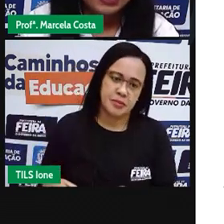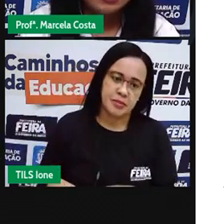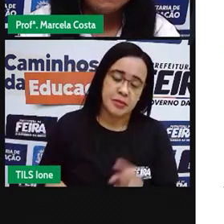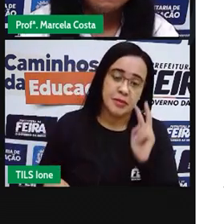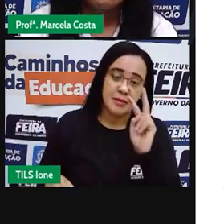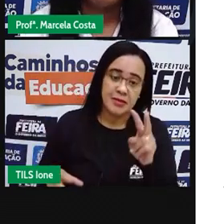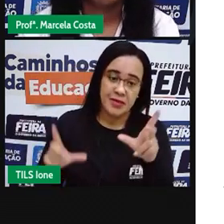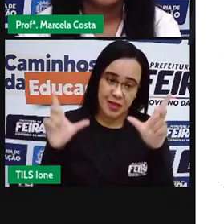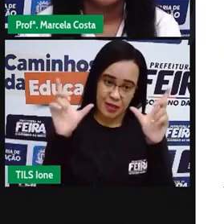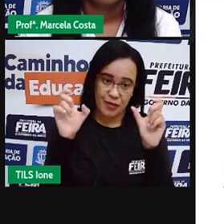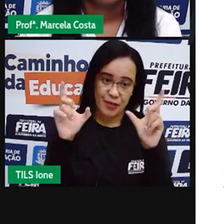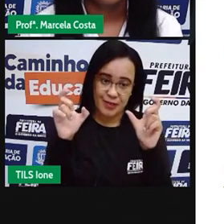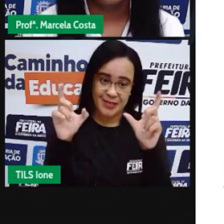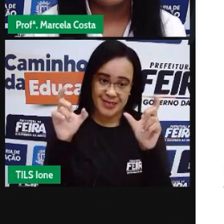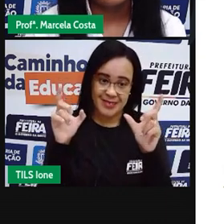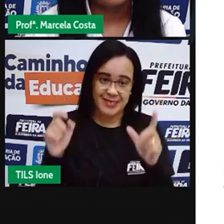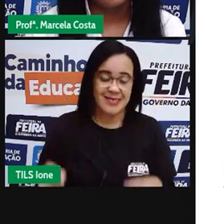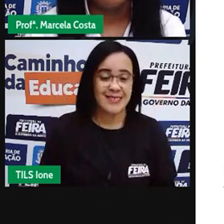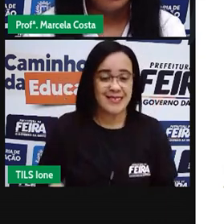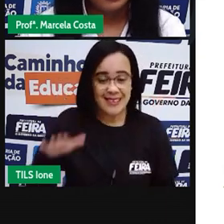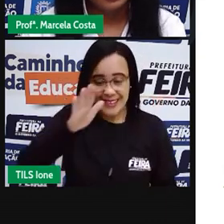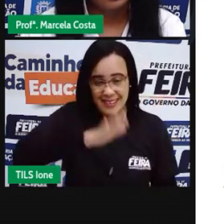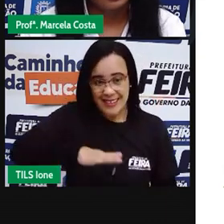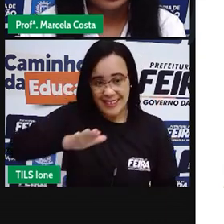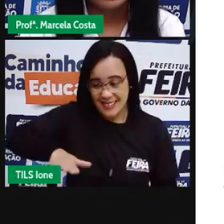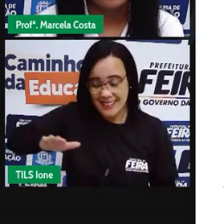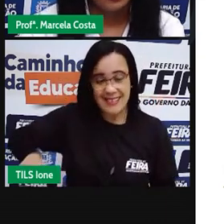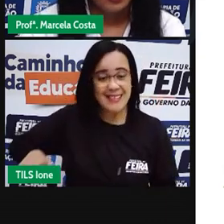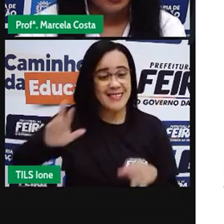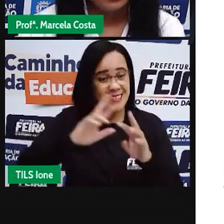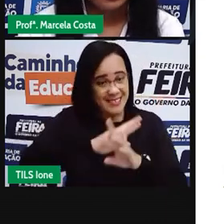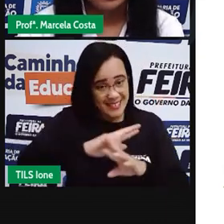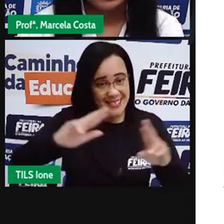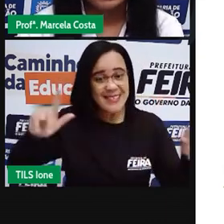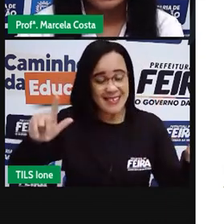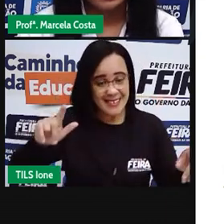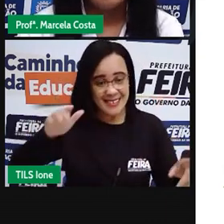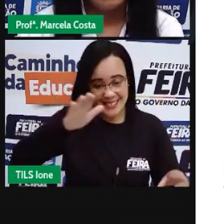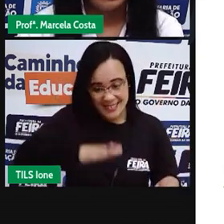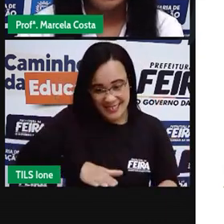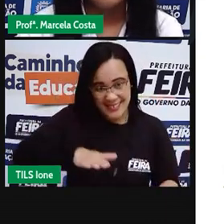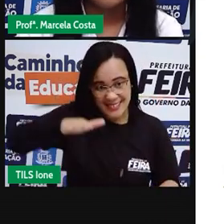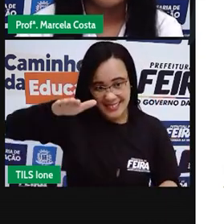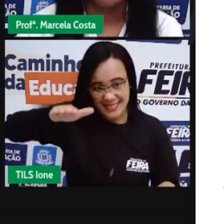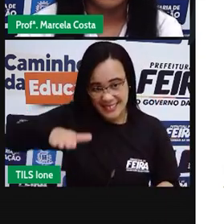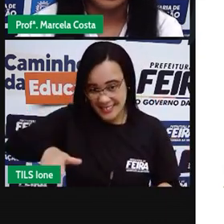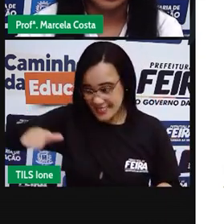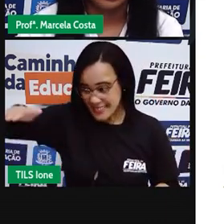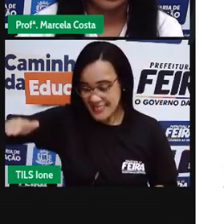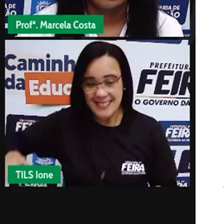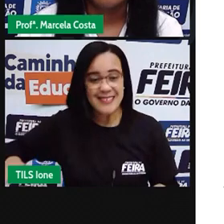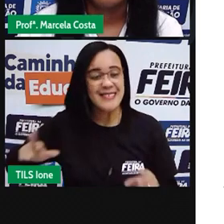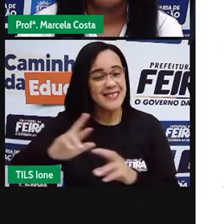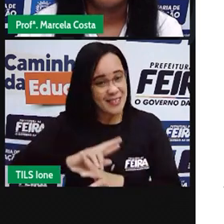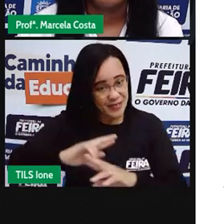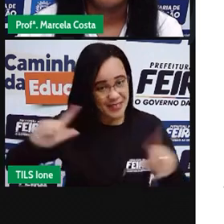criança. São crianças diferentes, não é isso? Elas têm tamanhos diferentes.